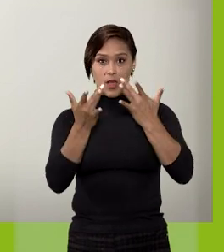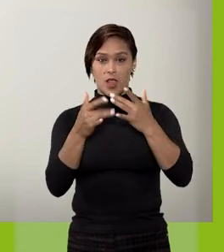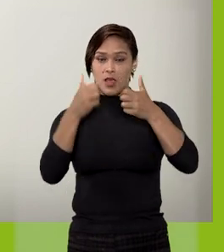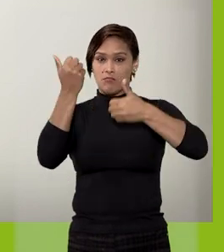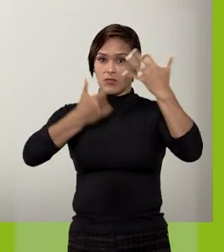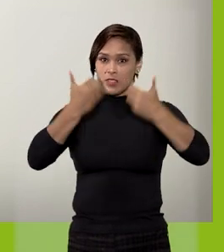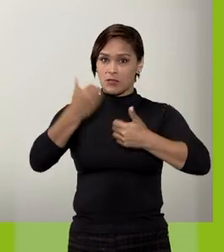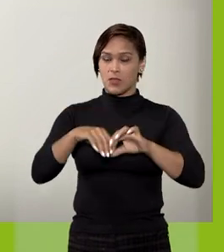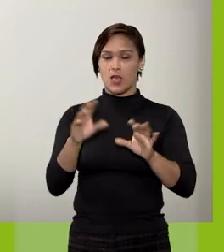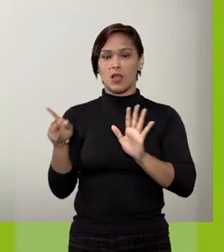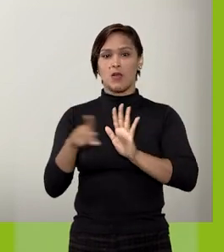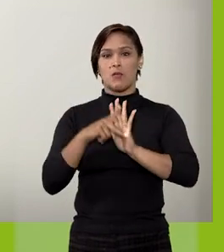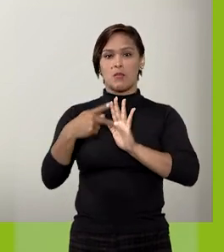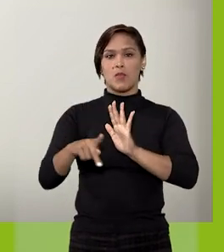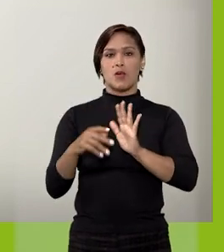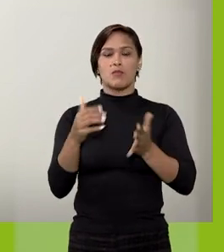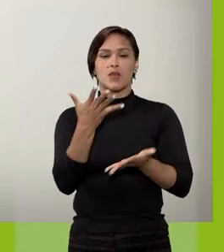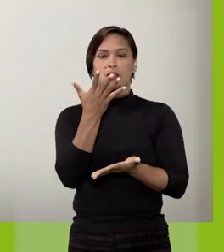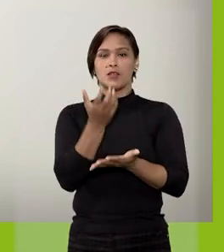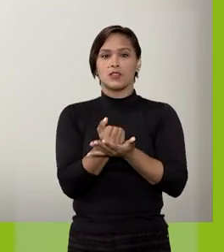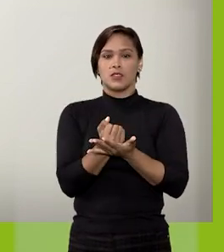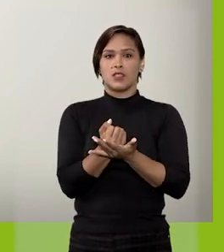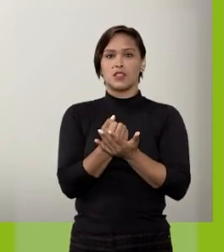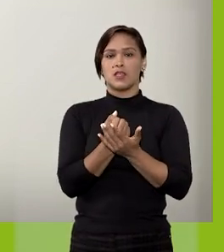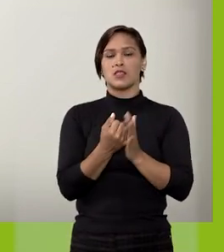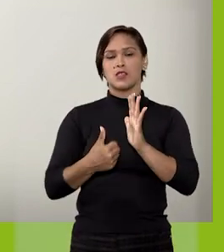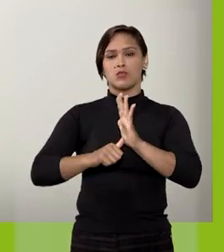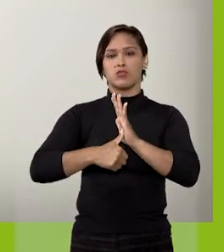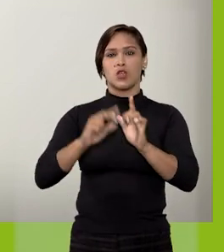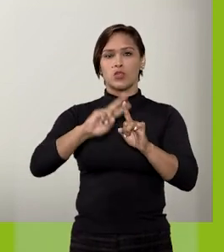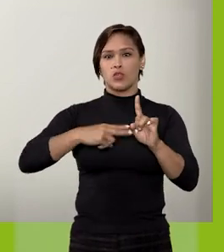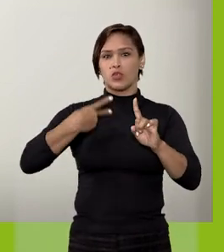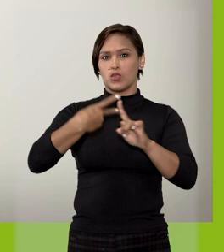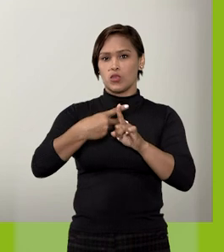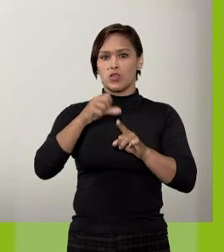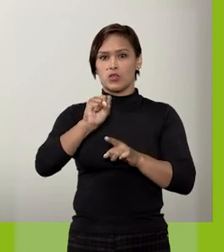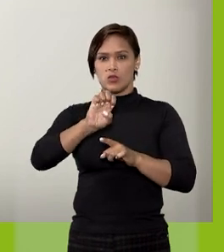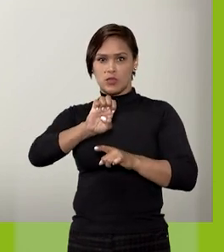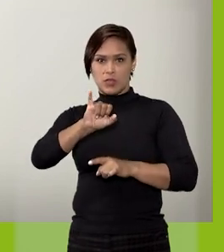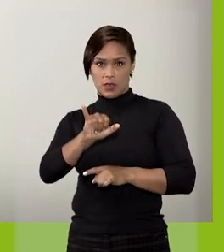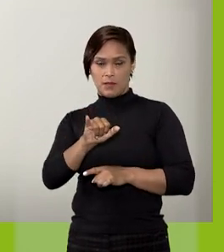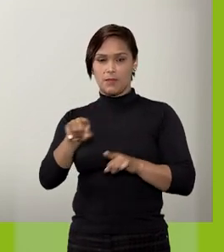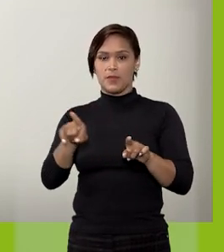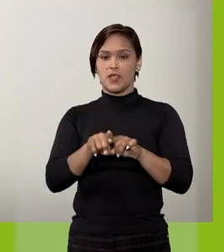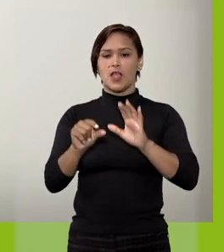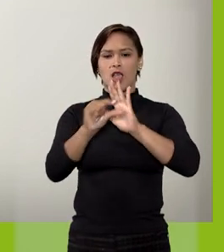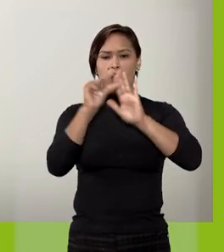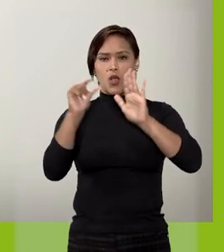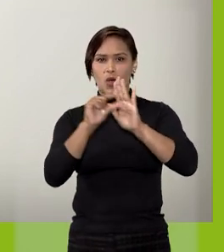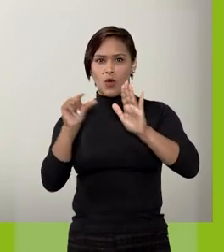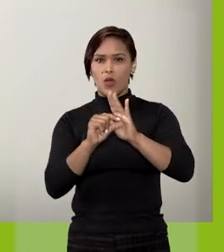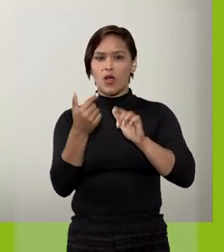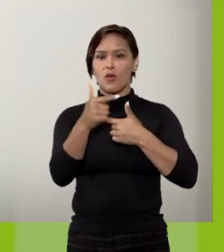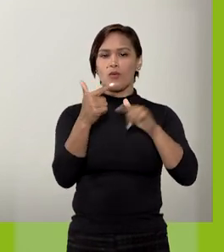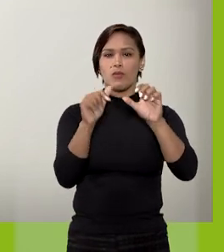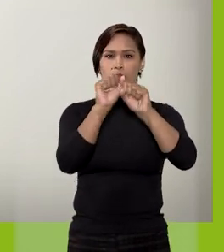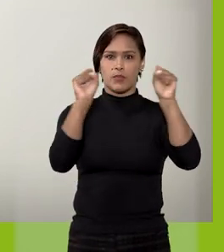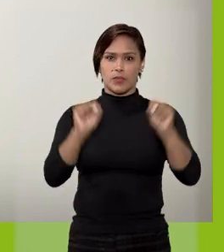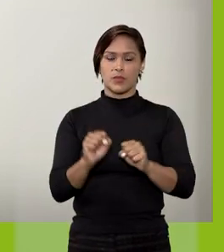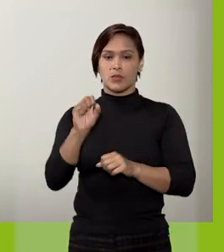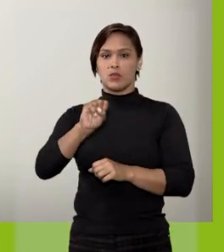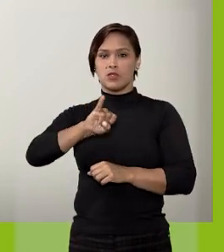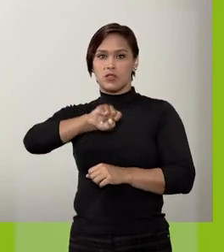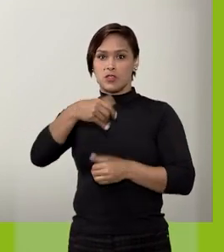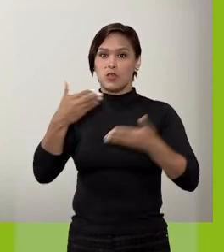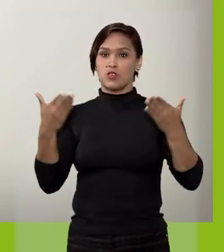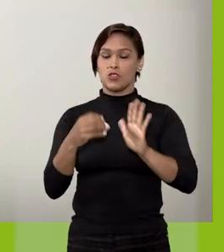exclusivamente à habilitação da autenticação em dois fatores no SEI. As contas referentes a outros sistemas do tribunal,